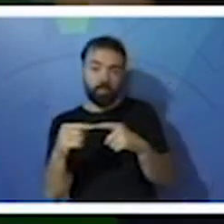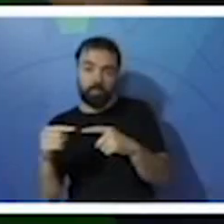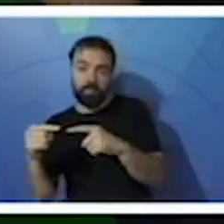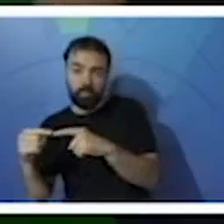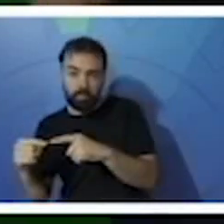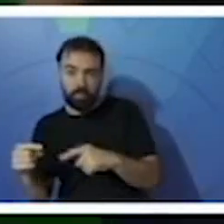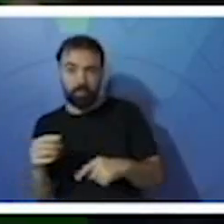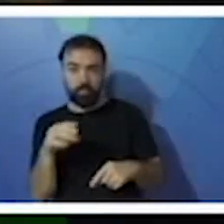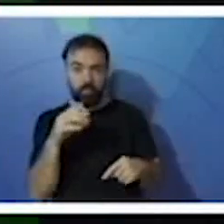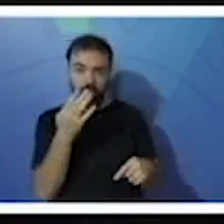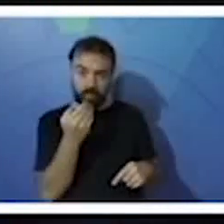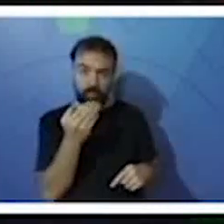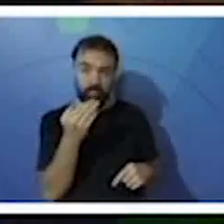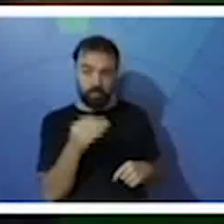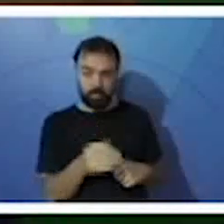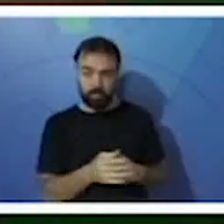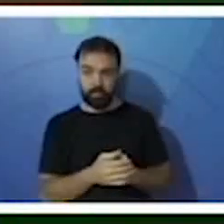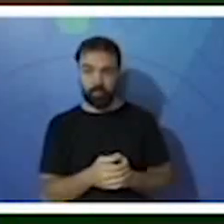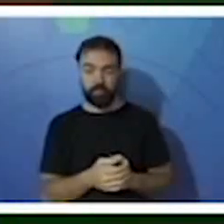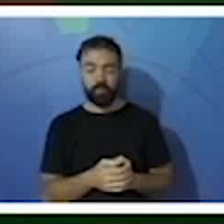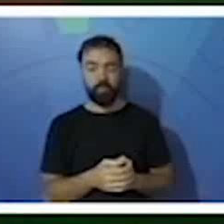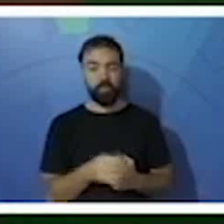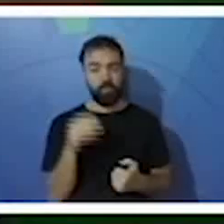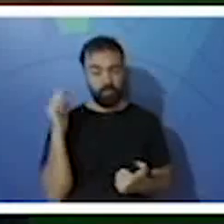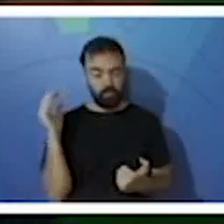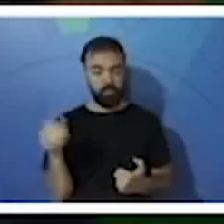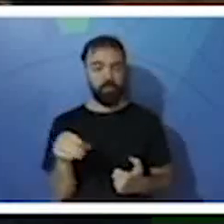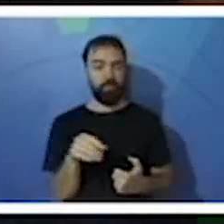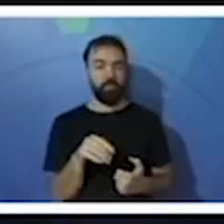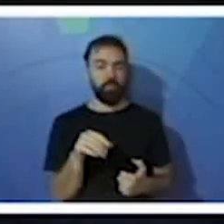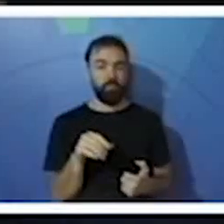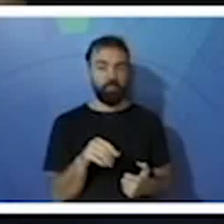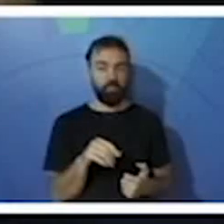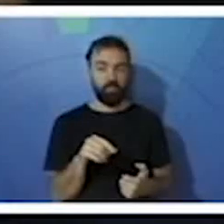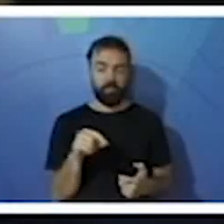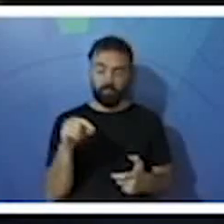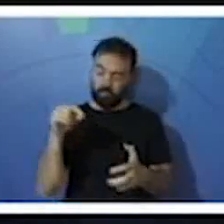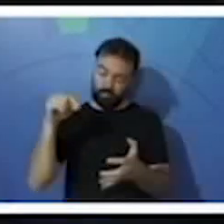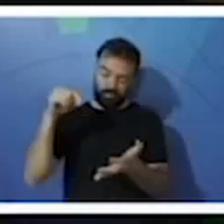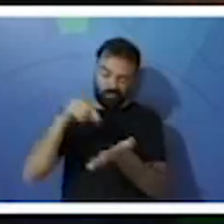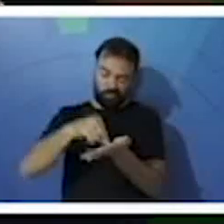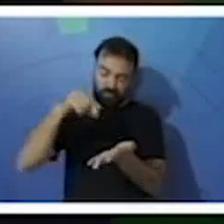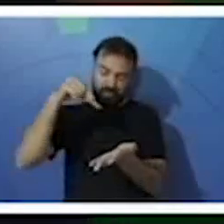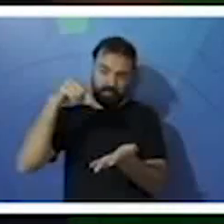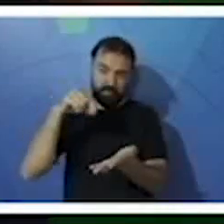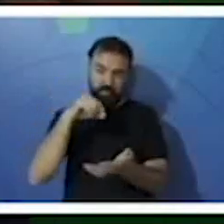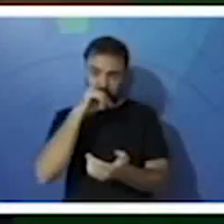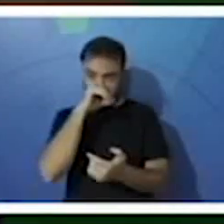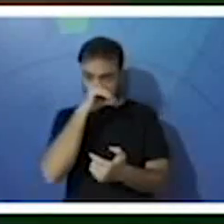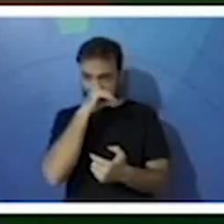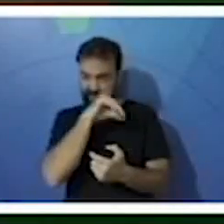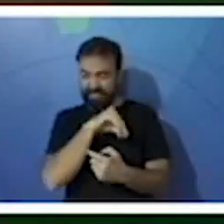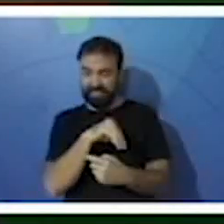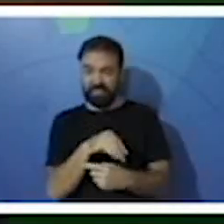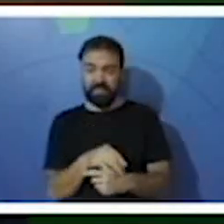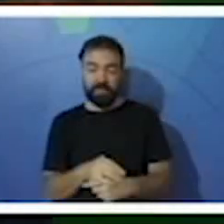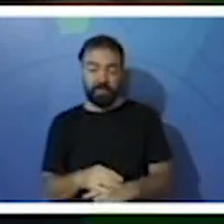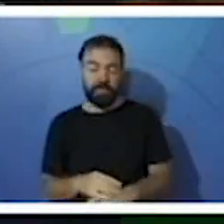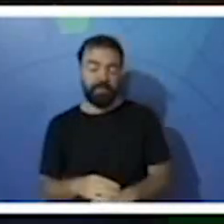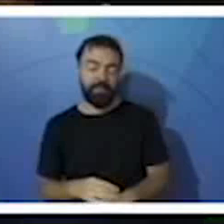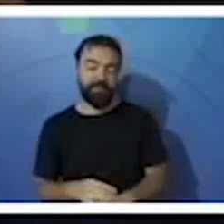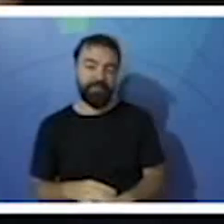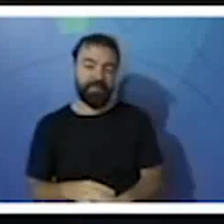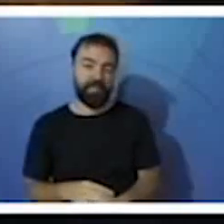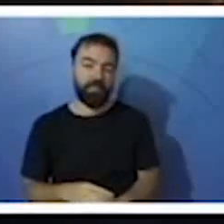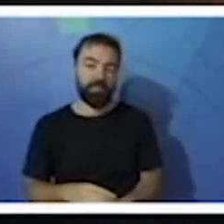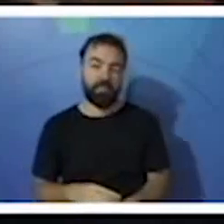alimentação. As garças têm o bico em ponta e usam, né? Como nós falamos, uma lança para